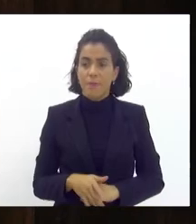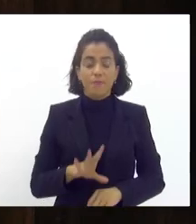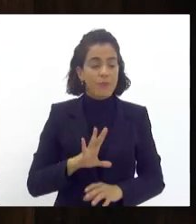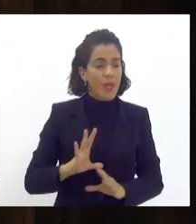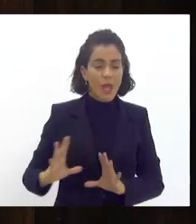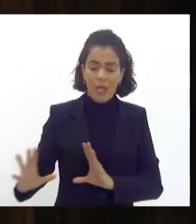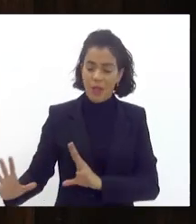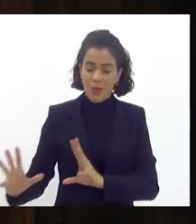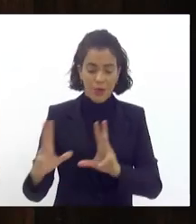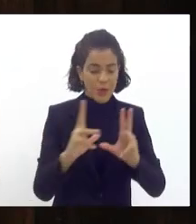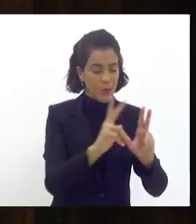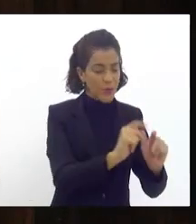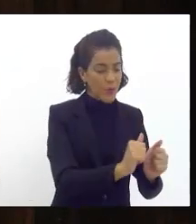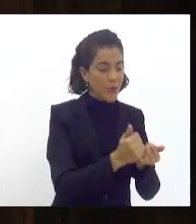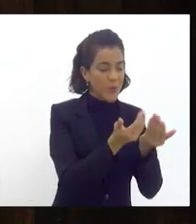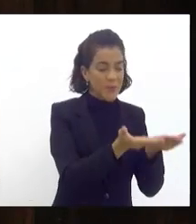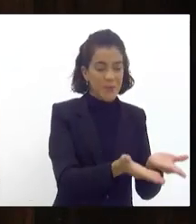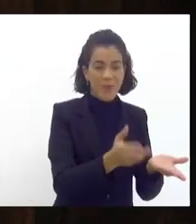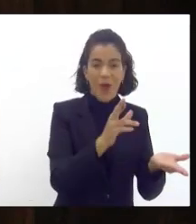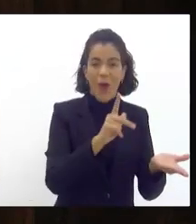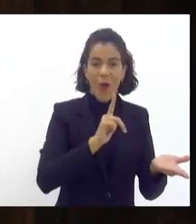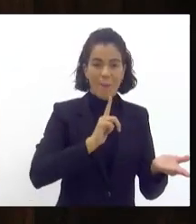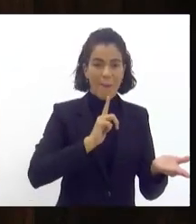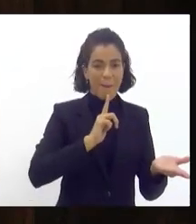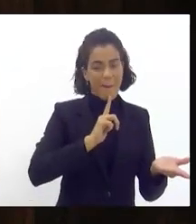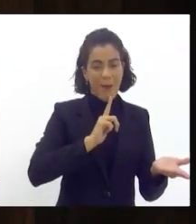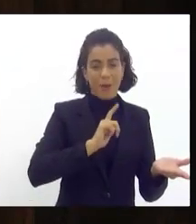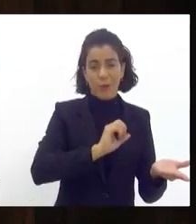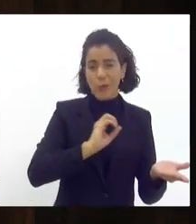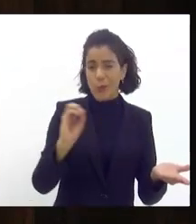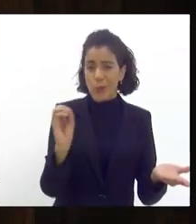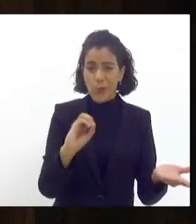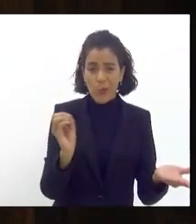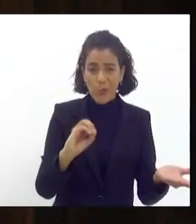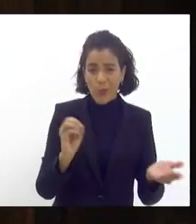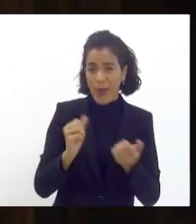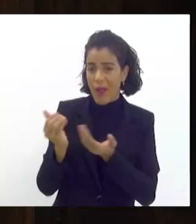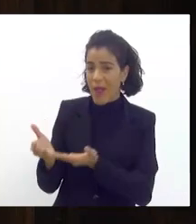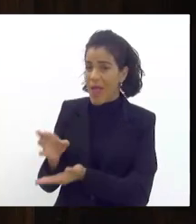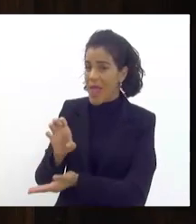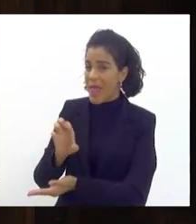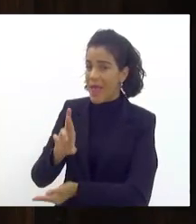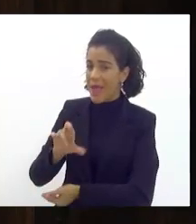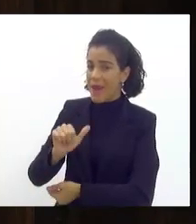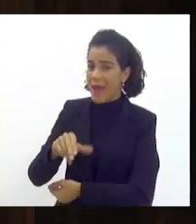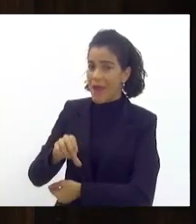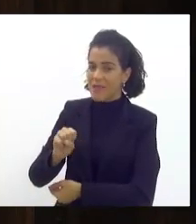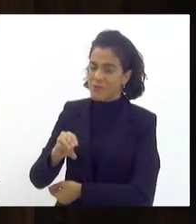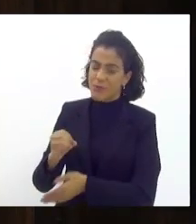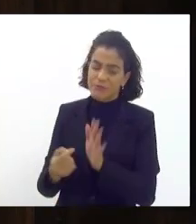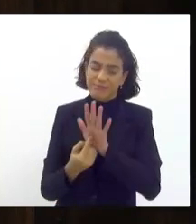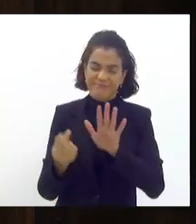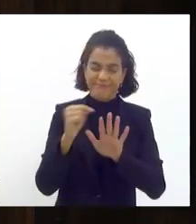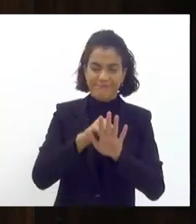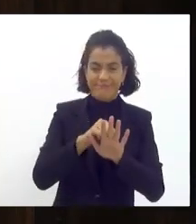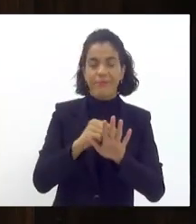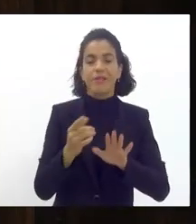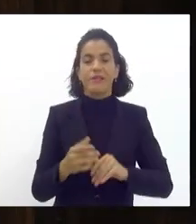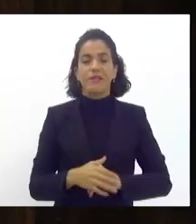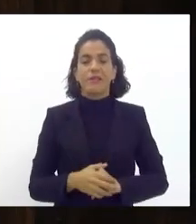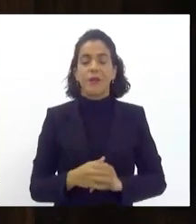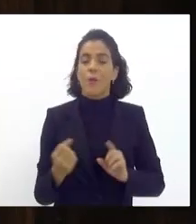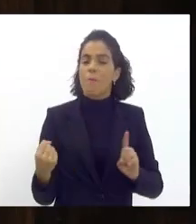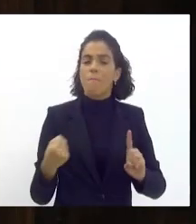tudo para Roberto e nada para Erasmo nunca as escolas do Acessão lembradas e nesse momento é um grande marco para o carnaval do Rio de Janeiro